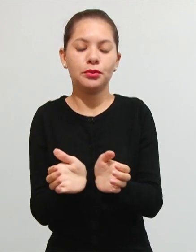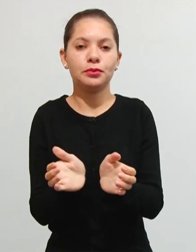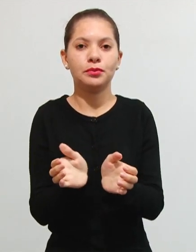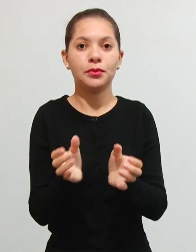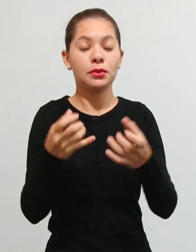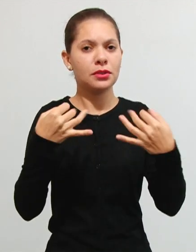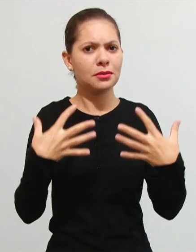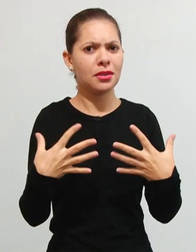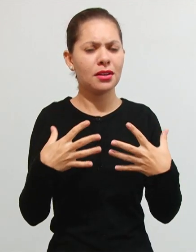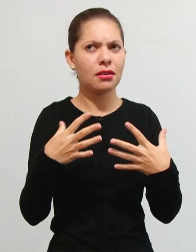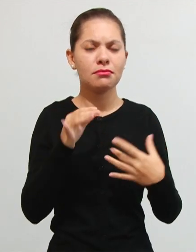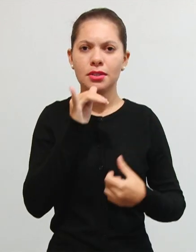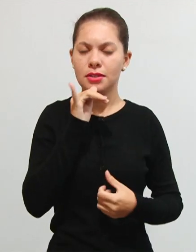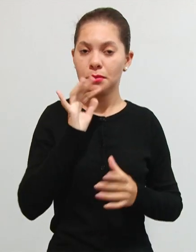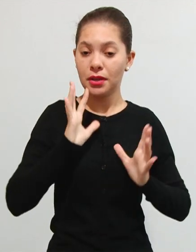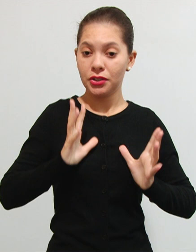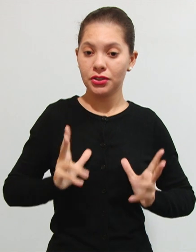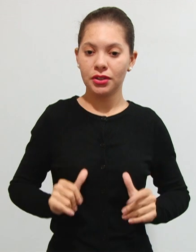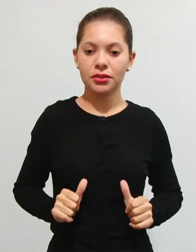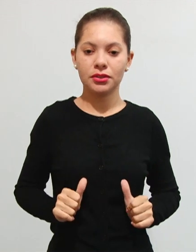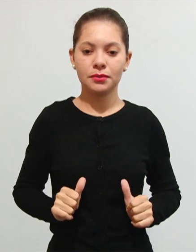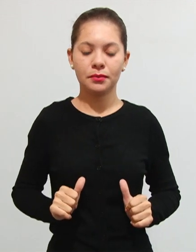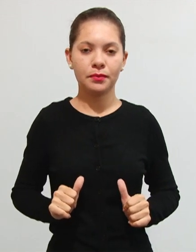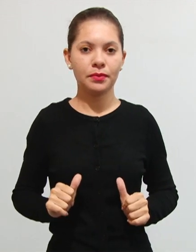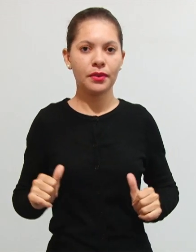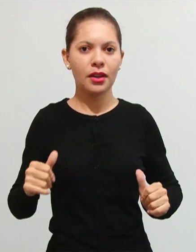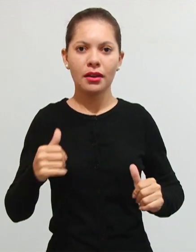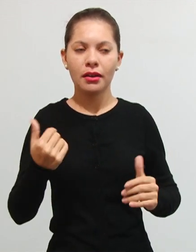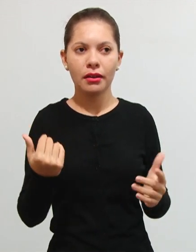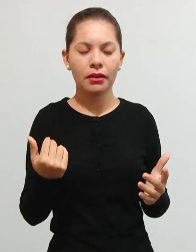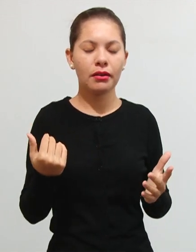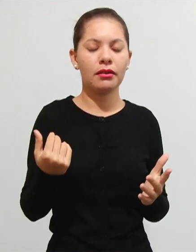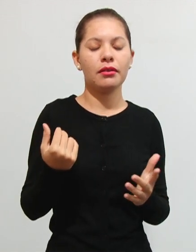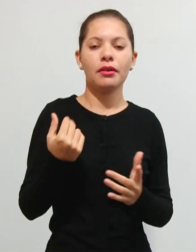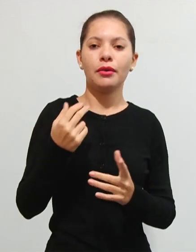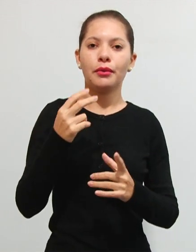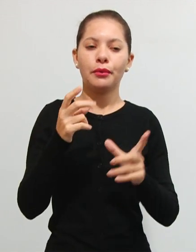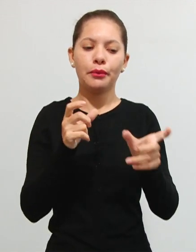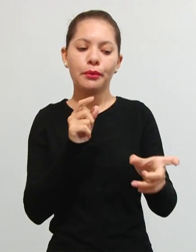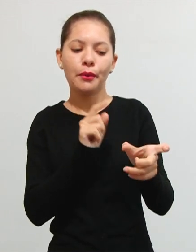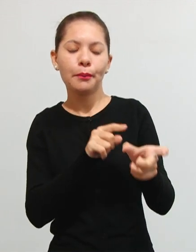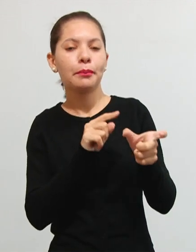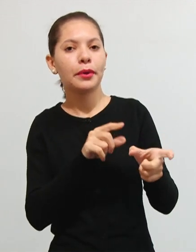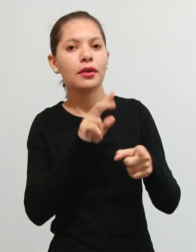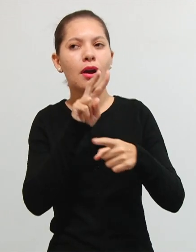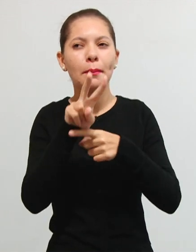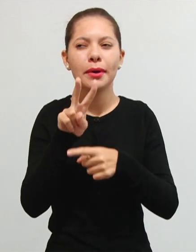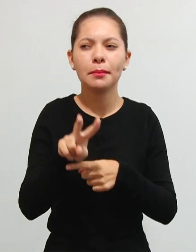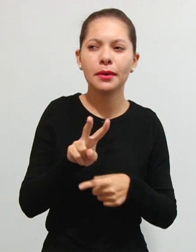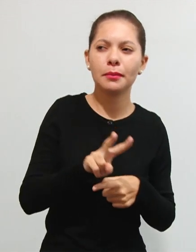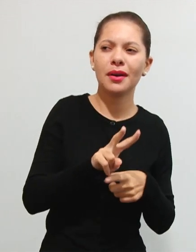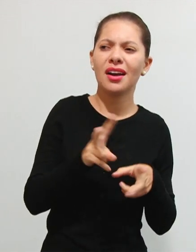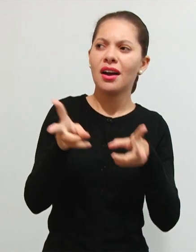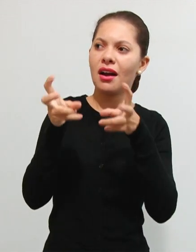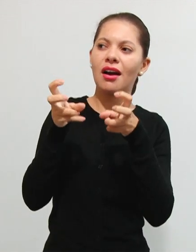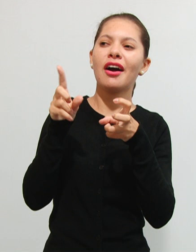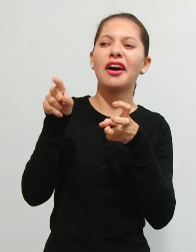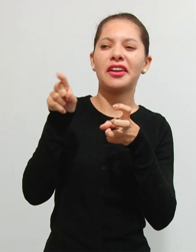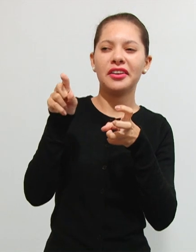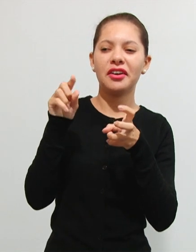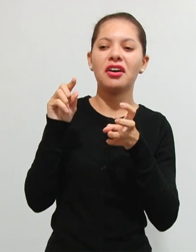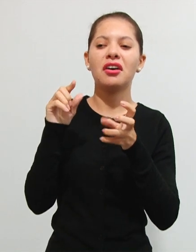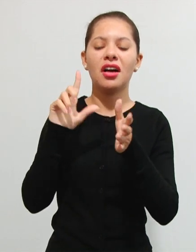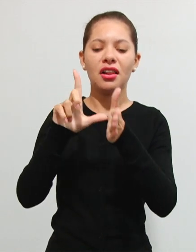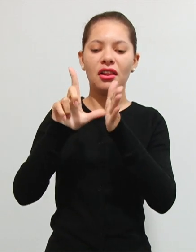exemplo, a higiene, é o exemplo que eu dei para vocês, um fiscal ali da vigilância sanitária que está ali identificando um supermercado,